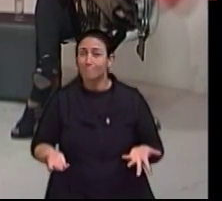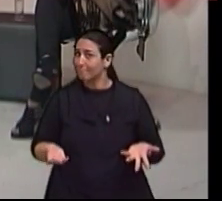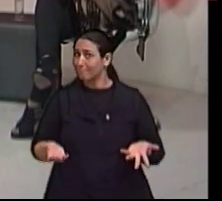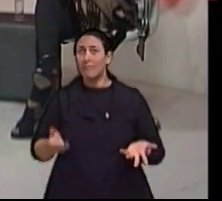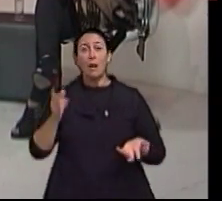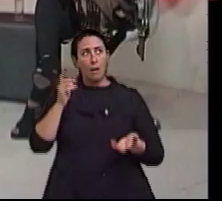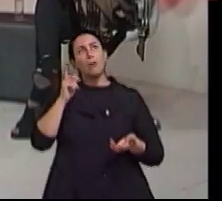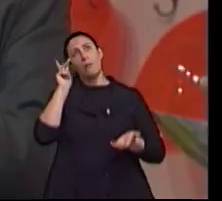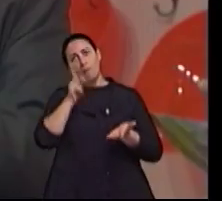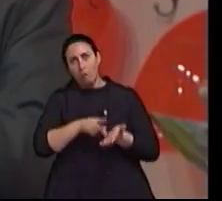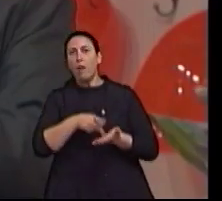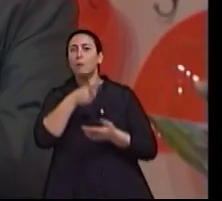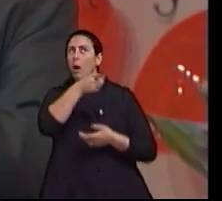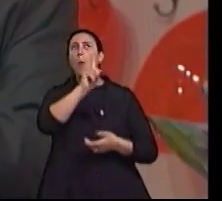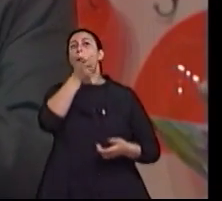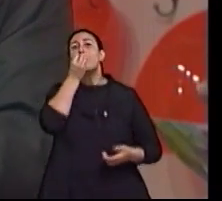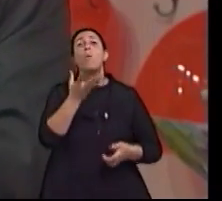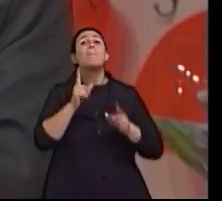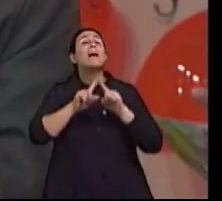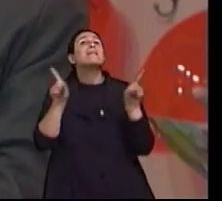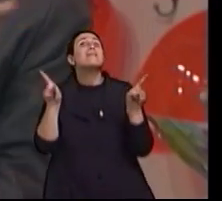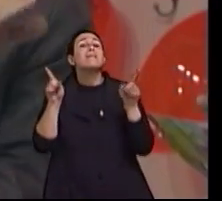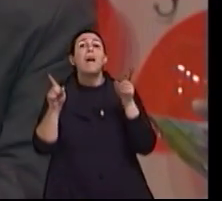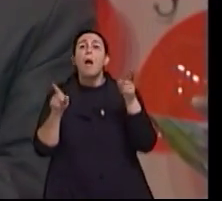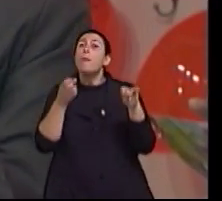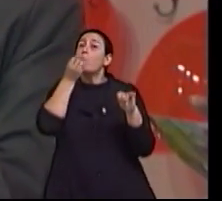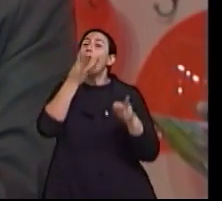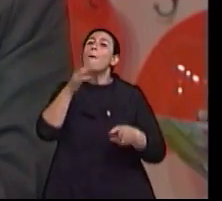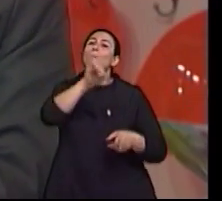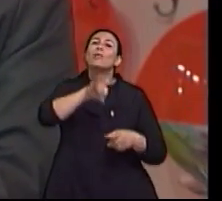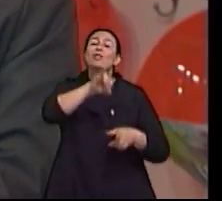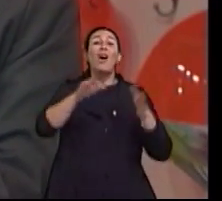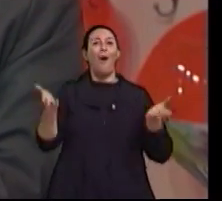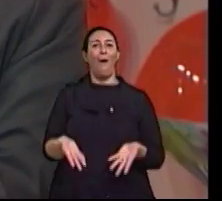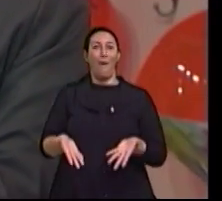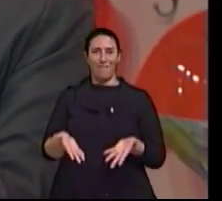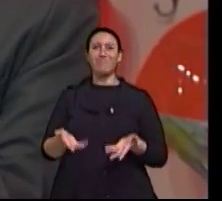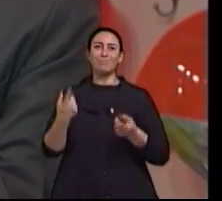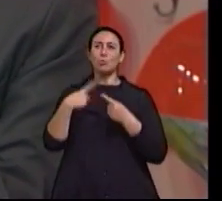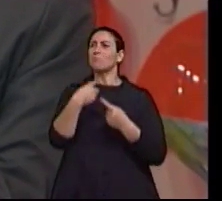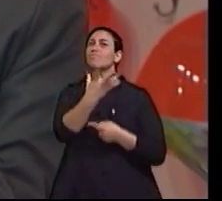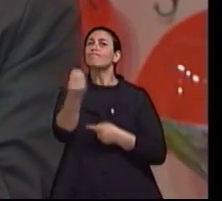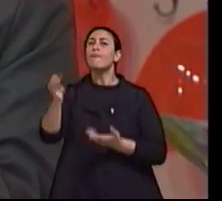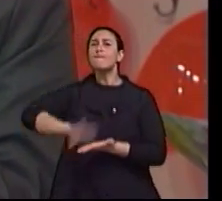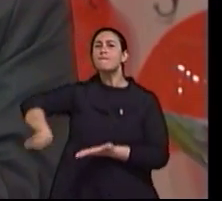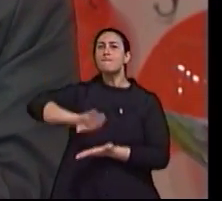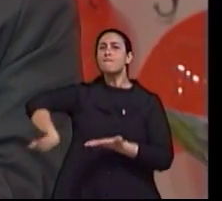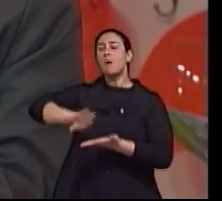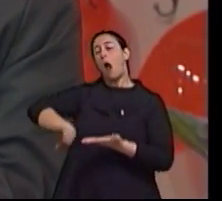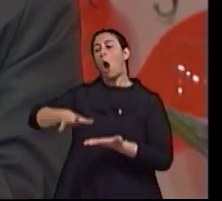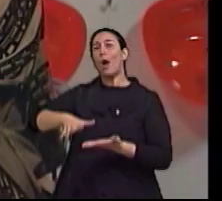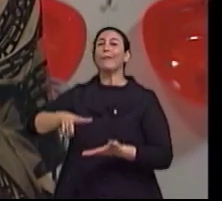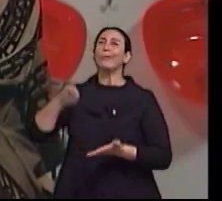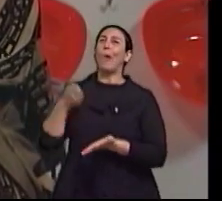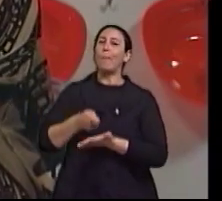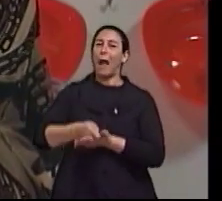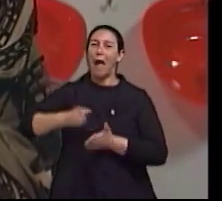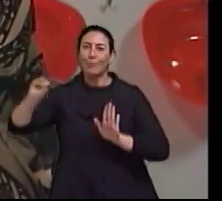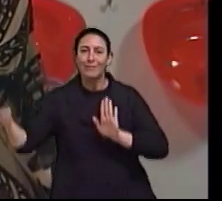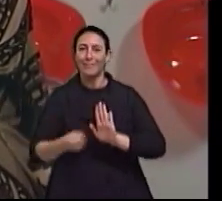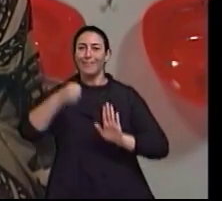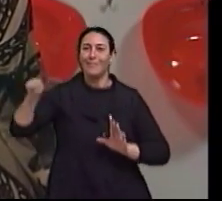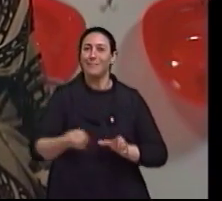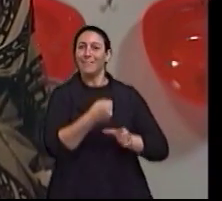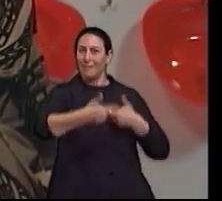ideal, mas paliativa. Mas necessário num momento, a gente sabe que num momento é necessário. um mal necessário, digamos. Sim, e lá em 2050 a gente